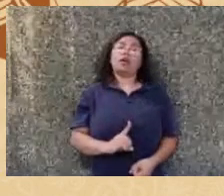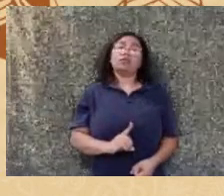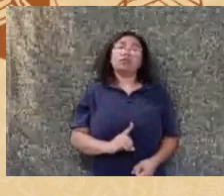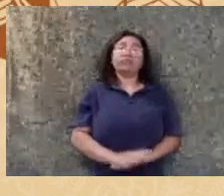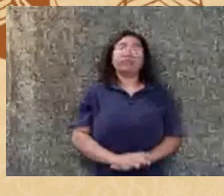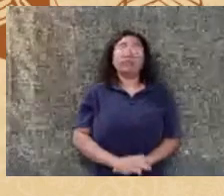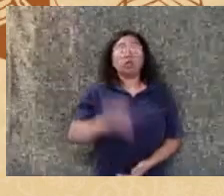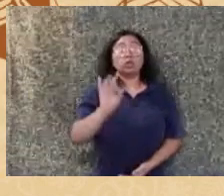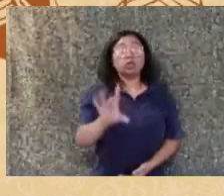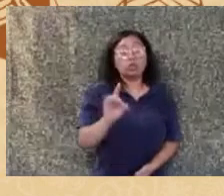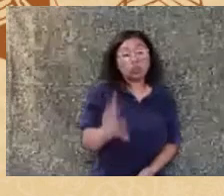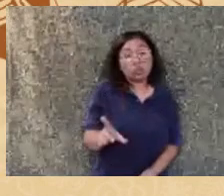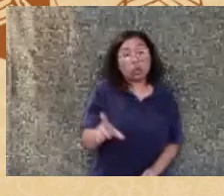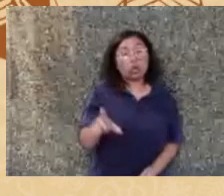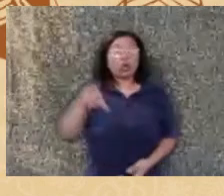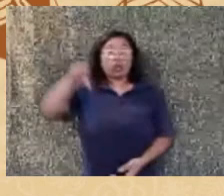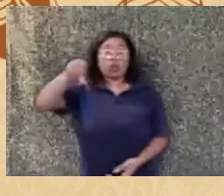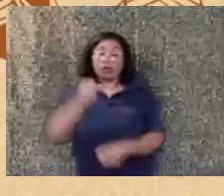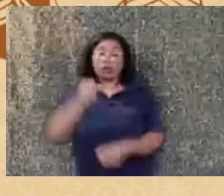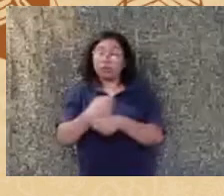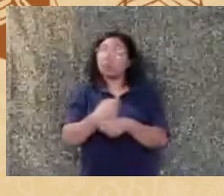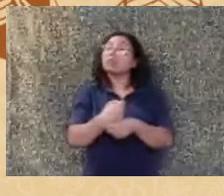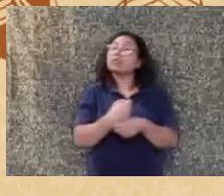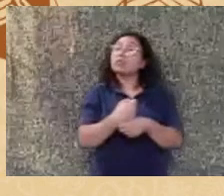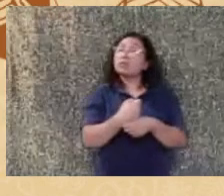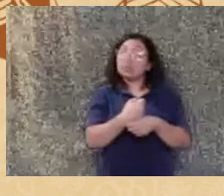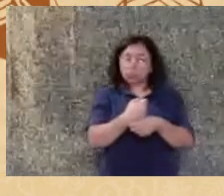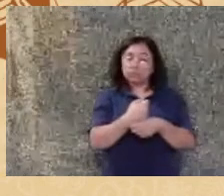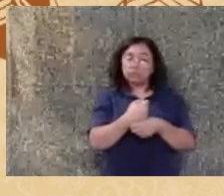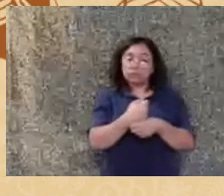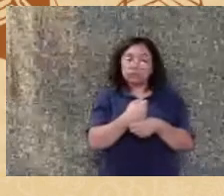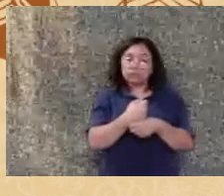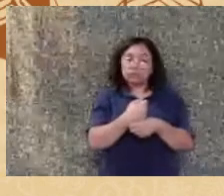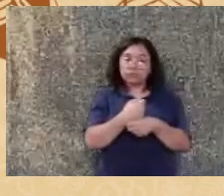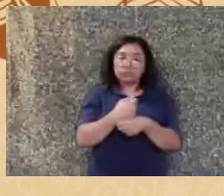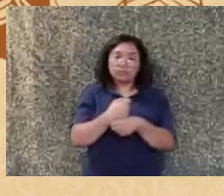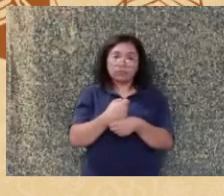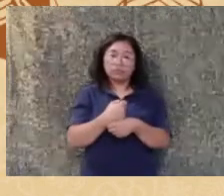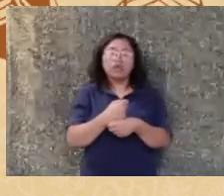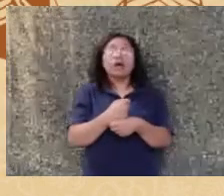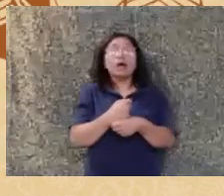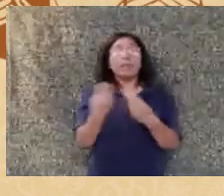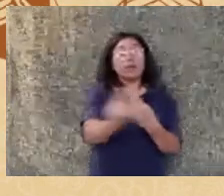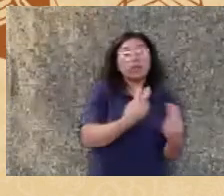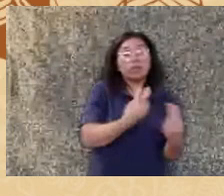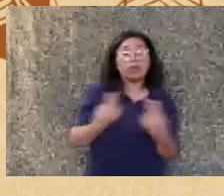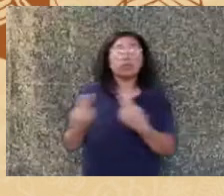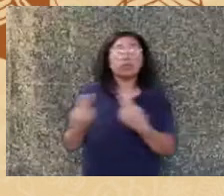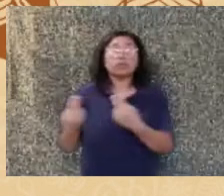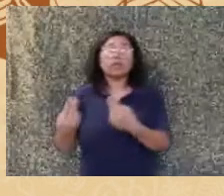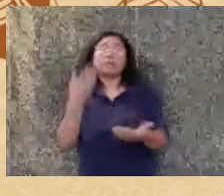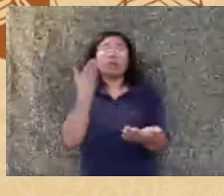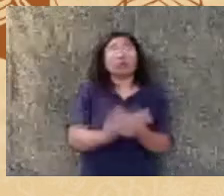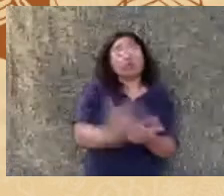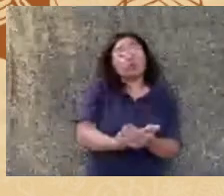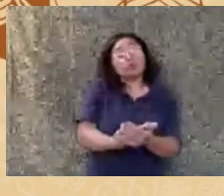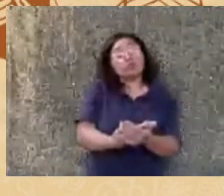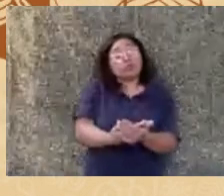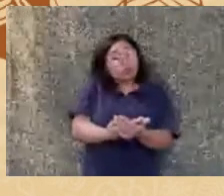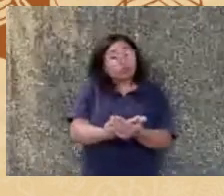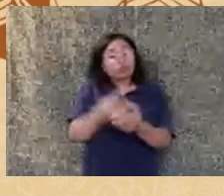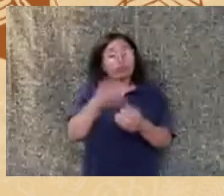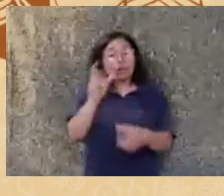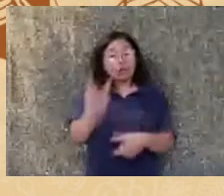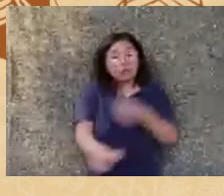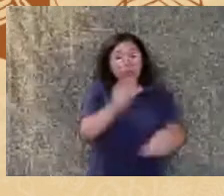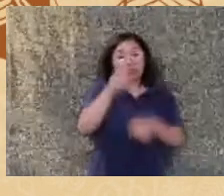reparar digamos para produzir igualdade para estudantes negros indígenas e pessoas com deficiência